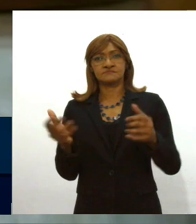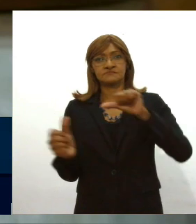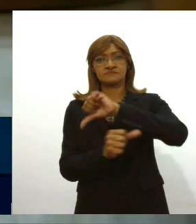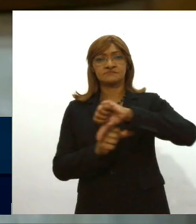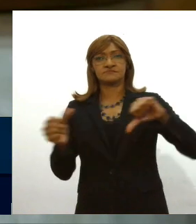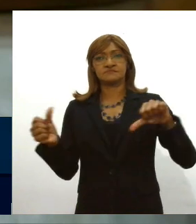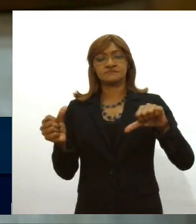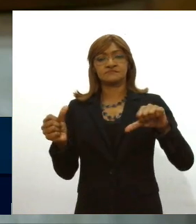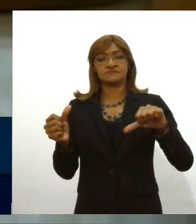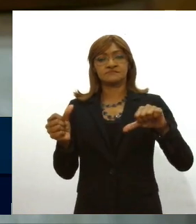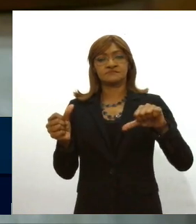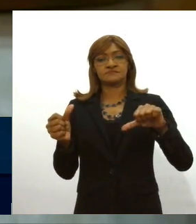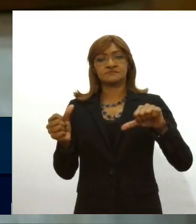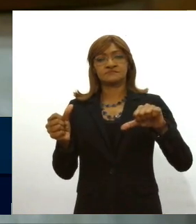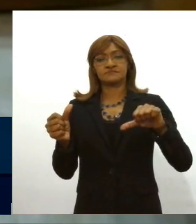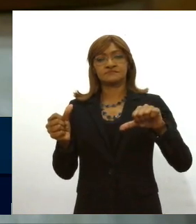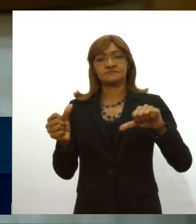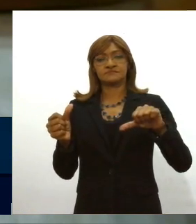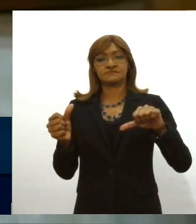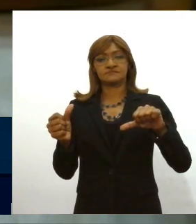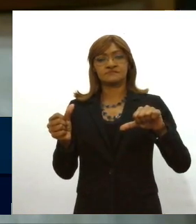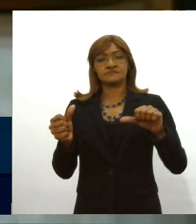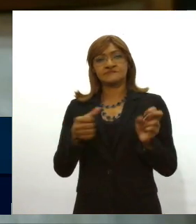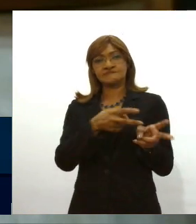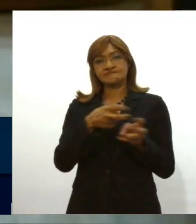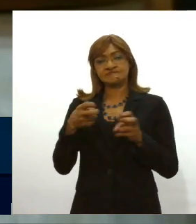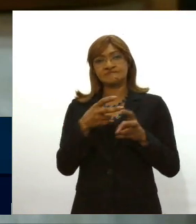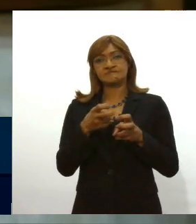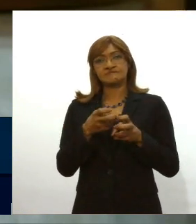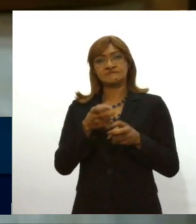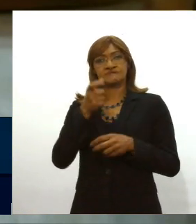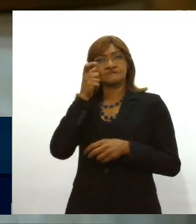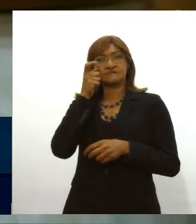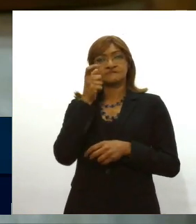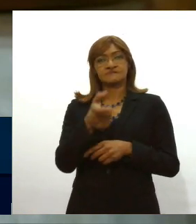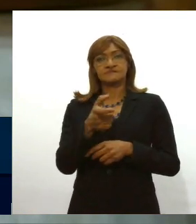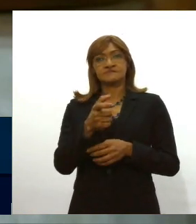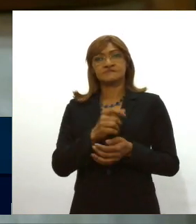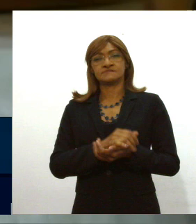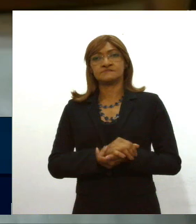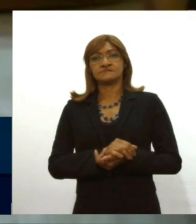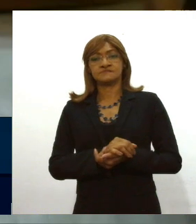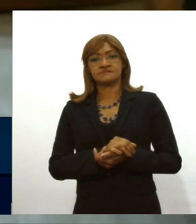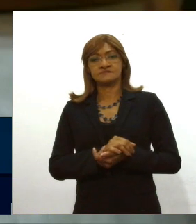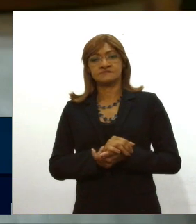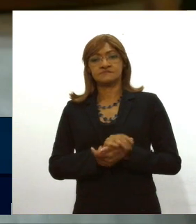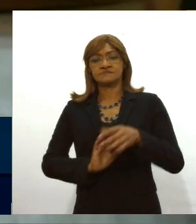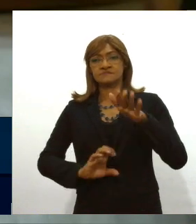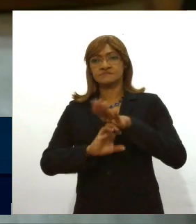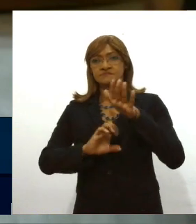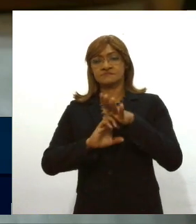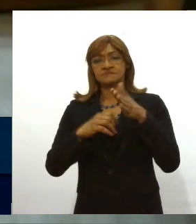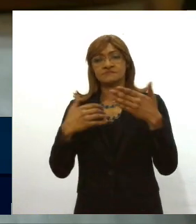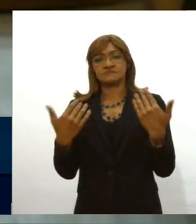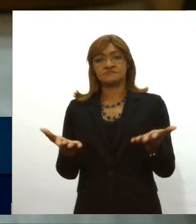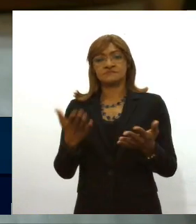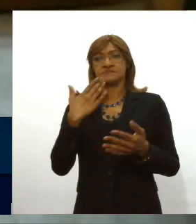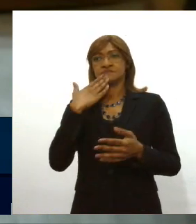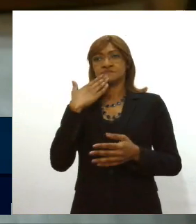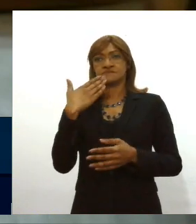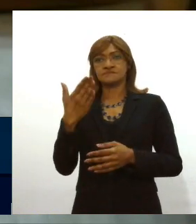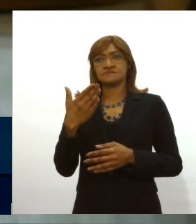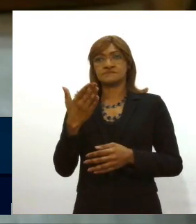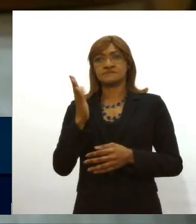em fruto de especulação e de ganância por poucos e maus empresários então a gente vai solicitar o PROCON